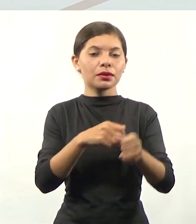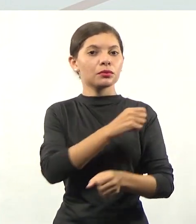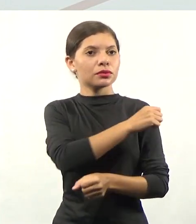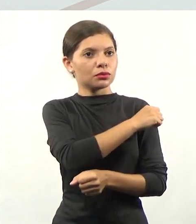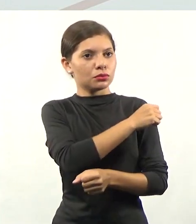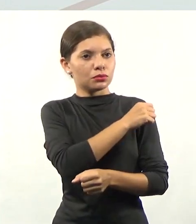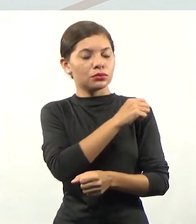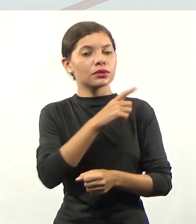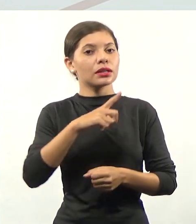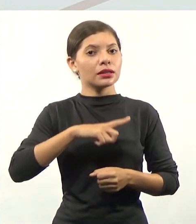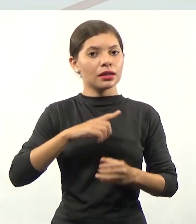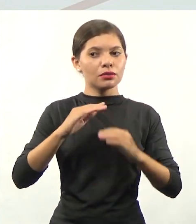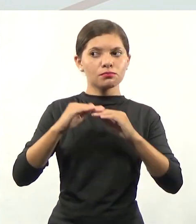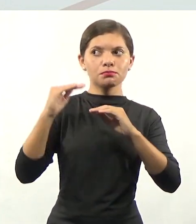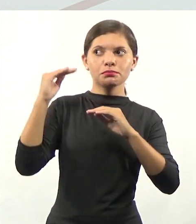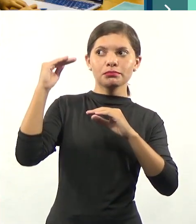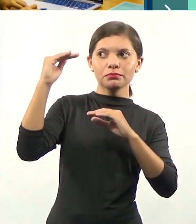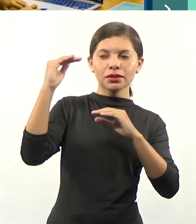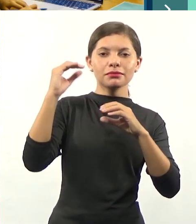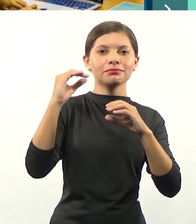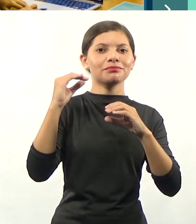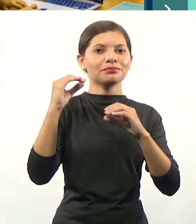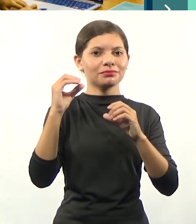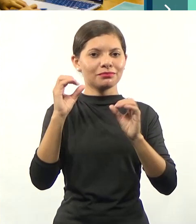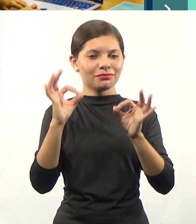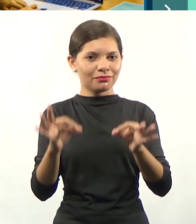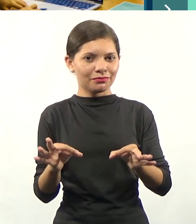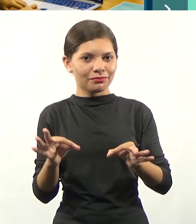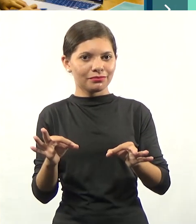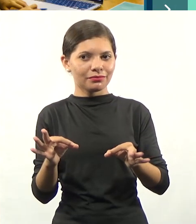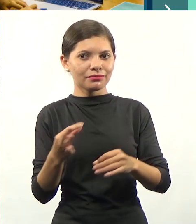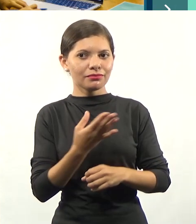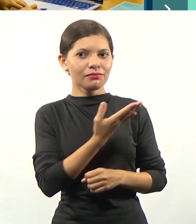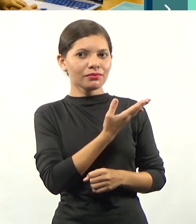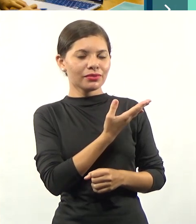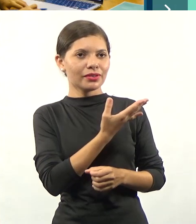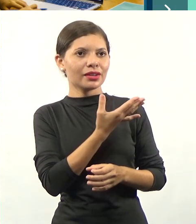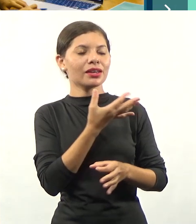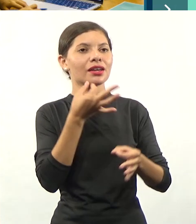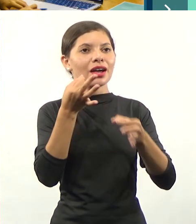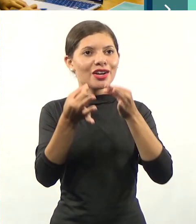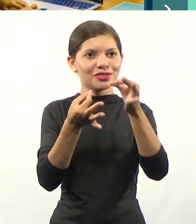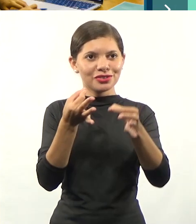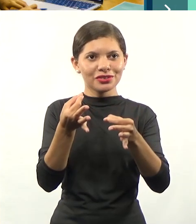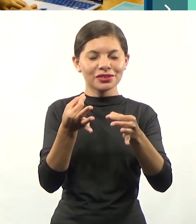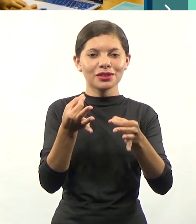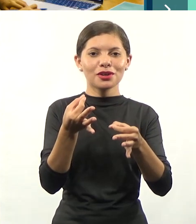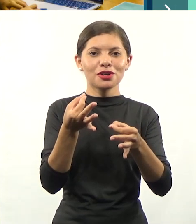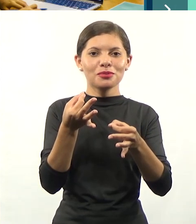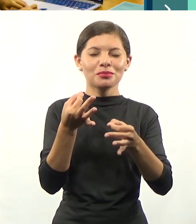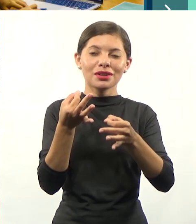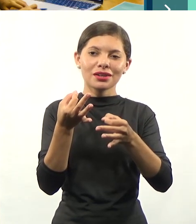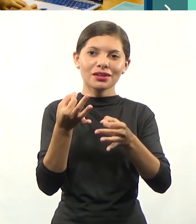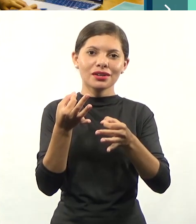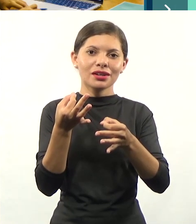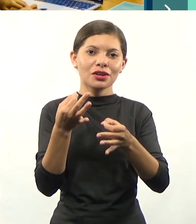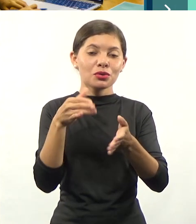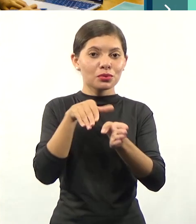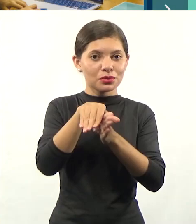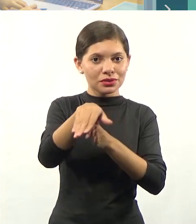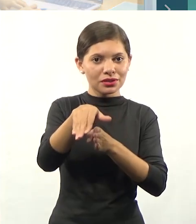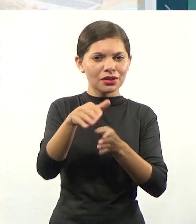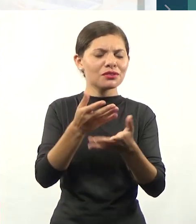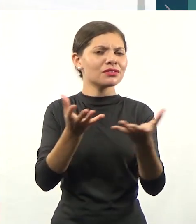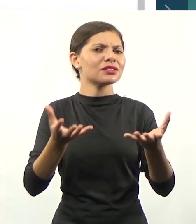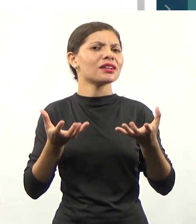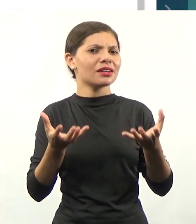alunos alcancem o nível superior, ok? Então, aqui fica a dica das nossas recomendações aí. Se você